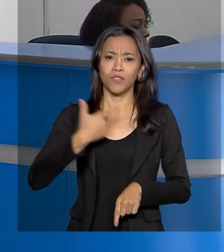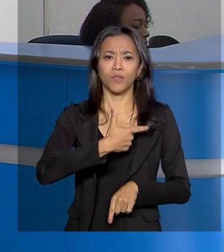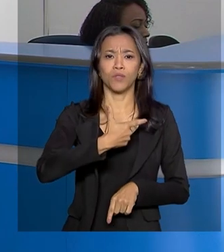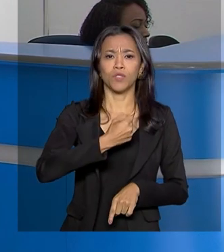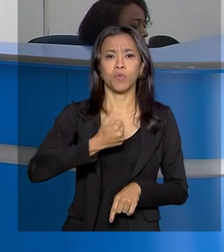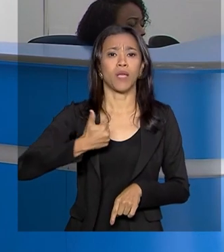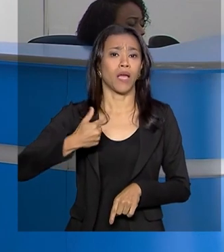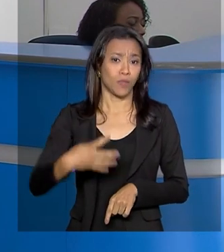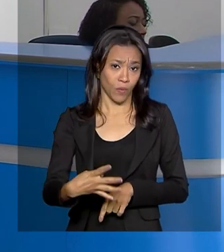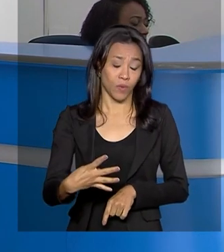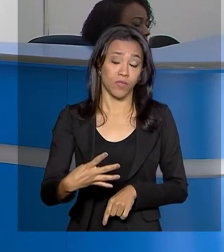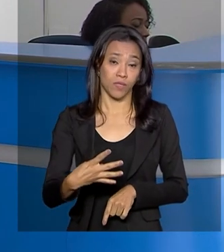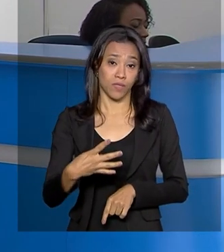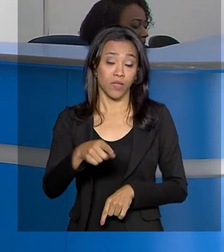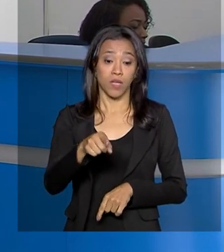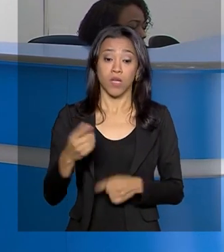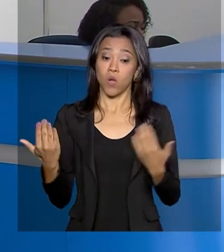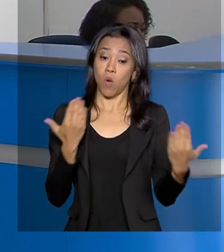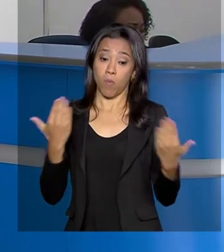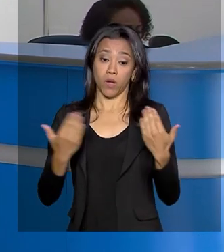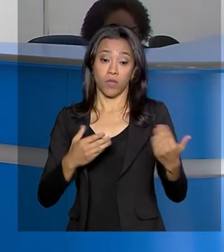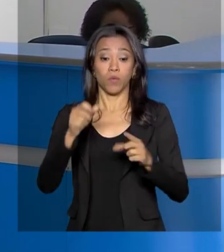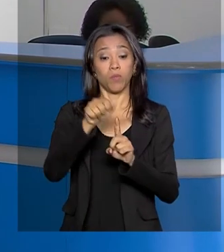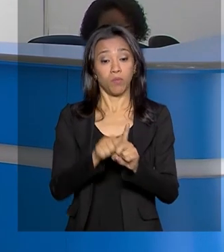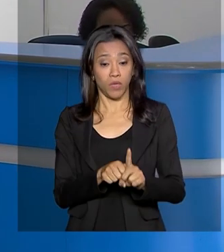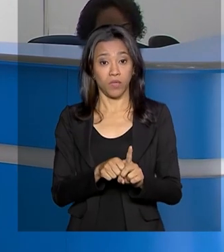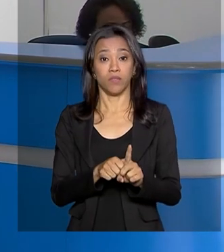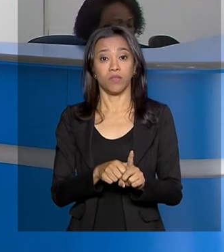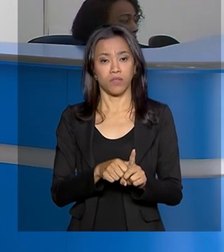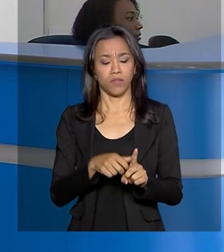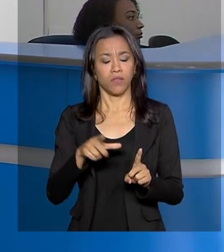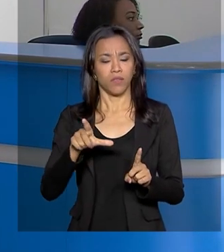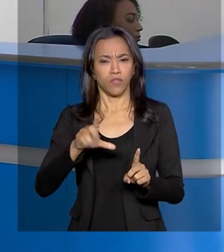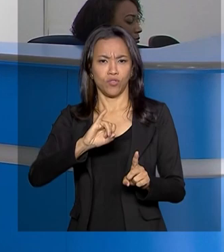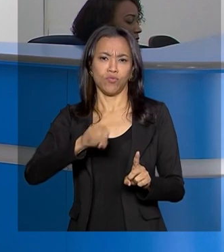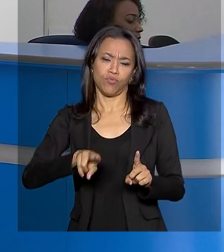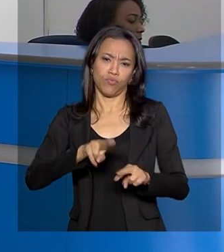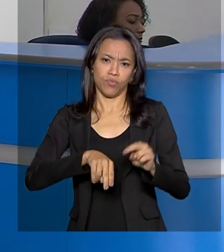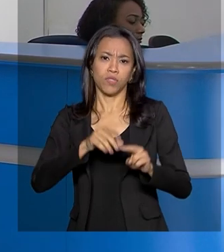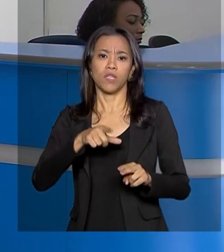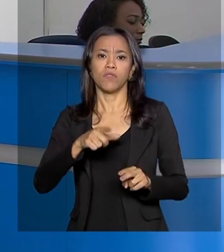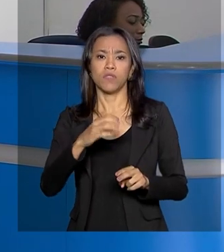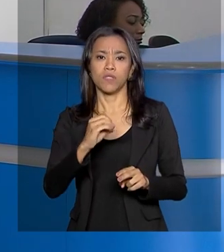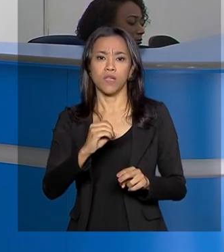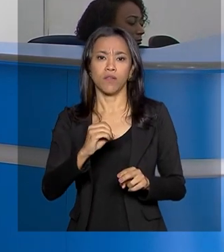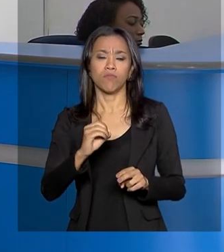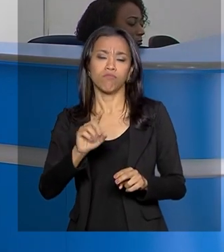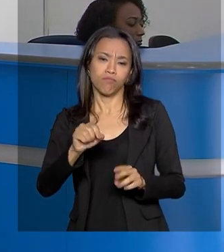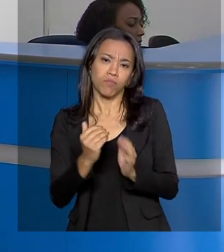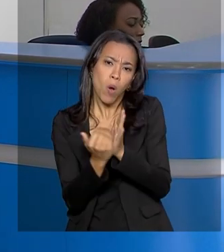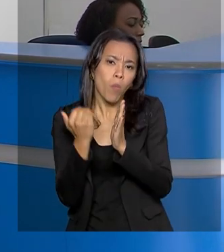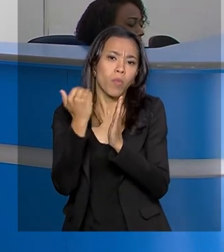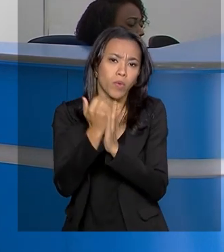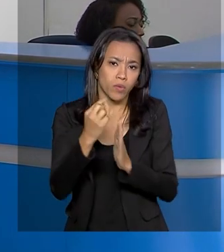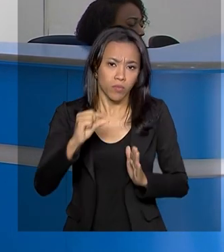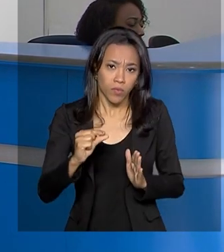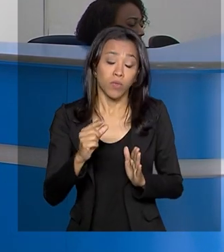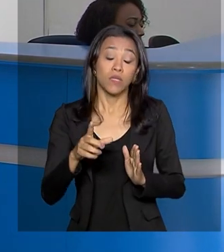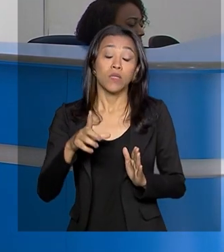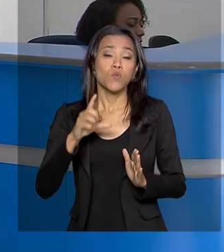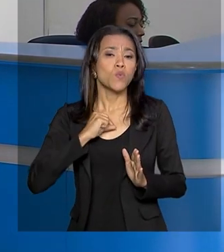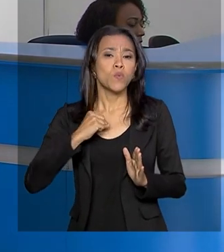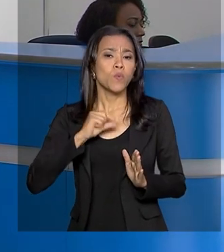e, em relação a junho, houve um aumento de 0,18 ponto percentual. Entre os fatores que tiveram